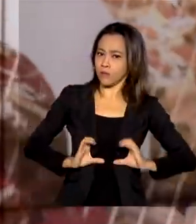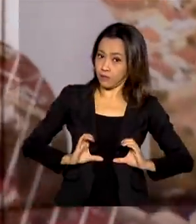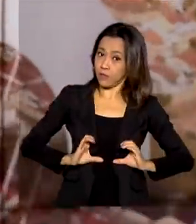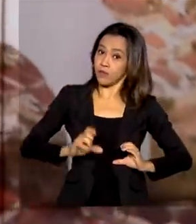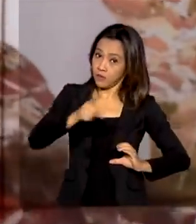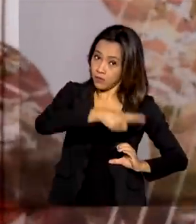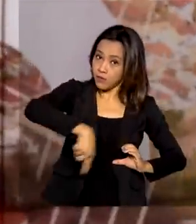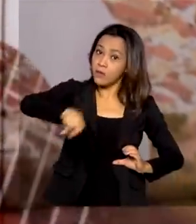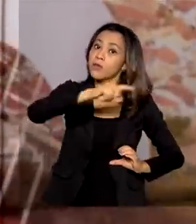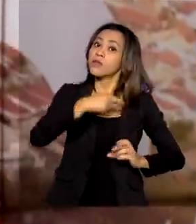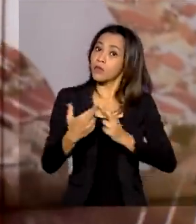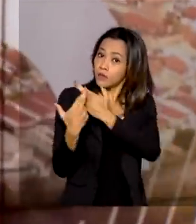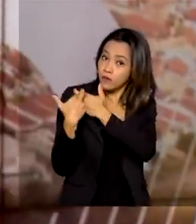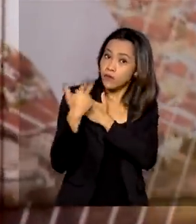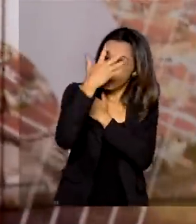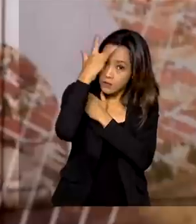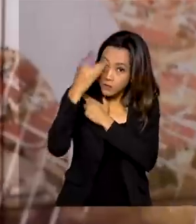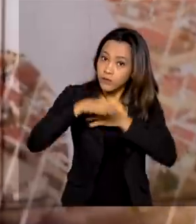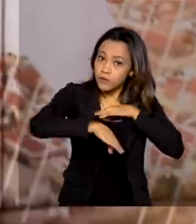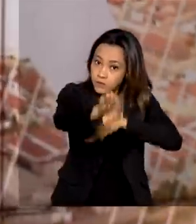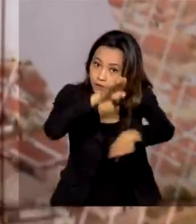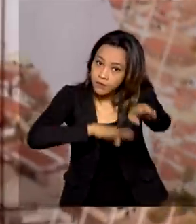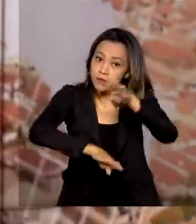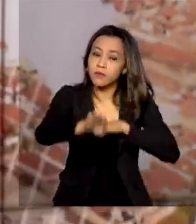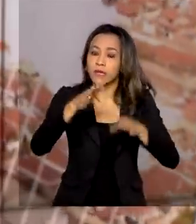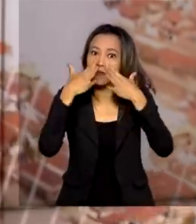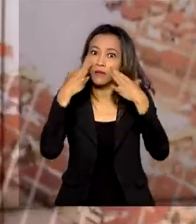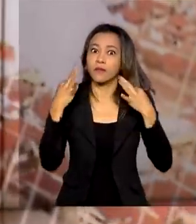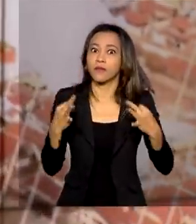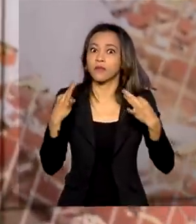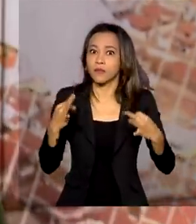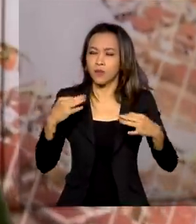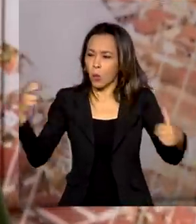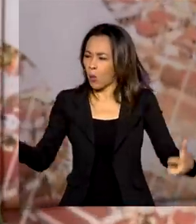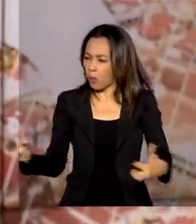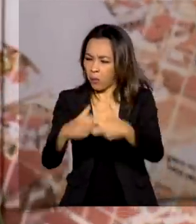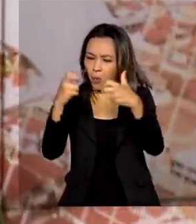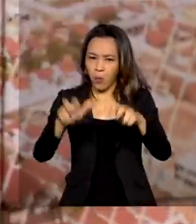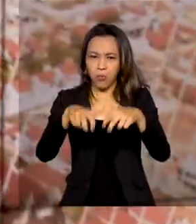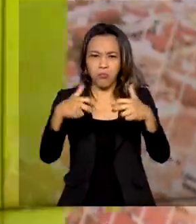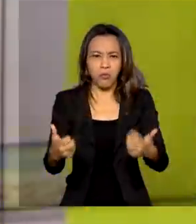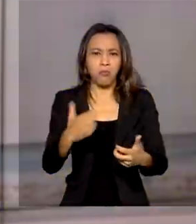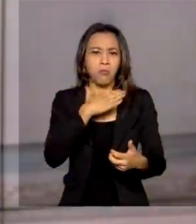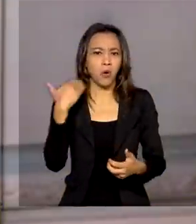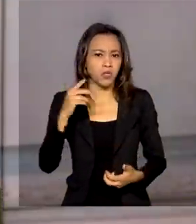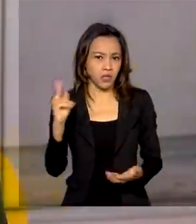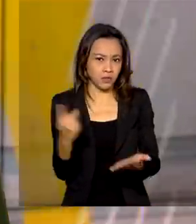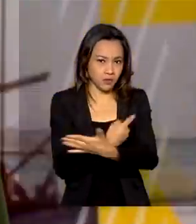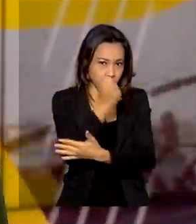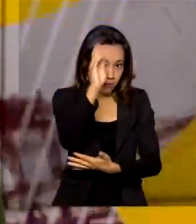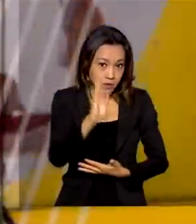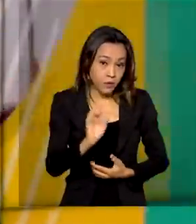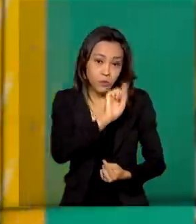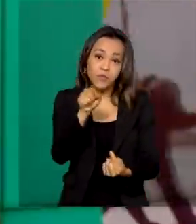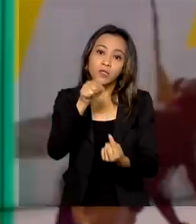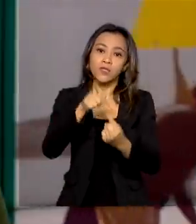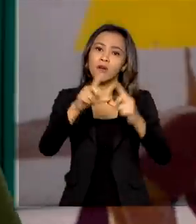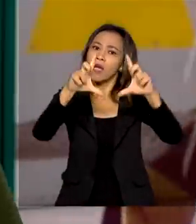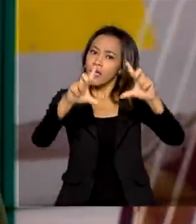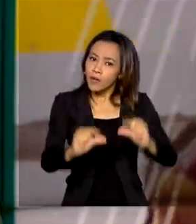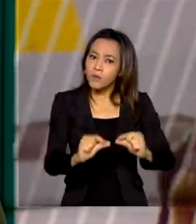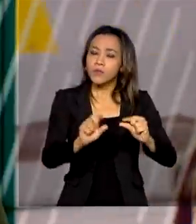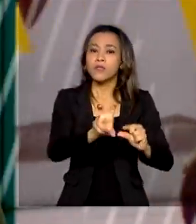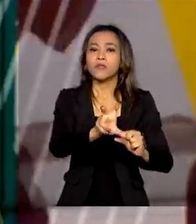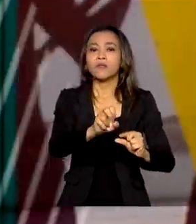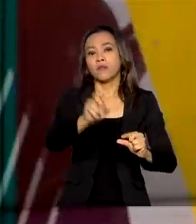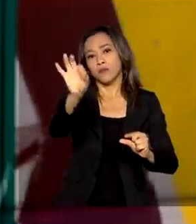trânsito. O movimento chama a atenção para o alto índice de acidentes fatais no Brasil. A meta é reduzir em 50%